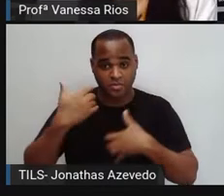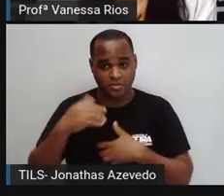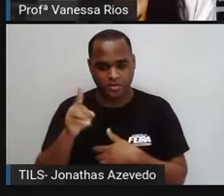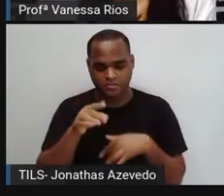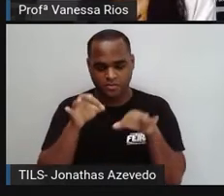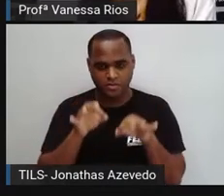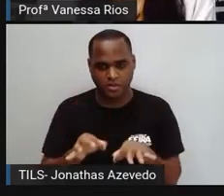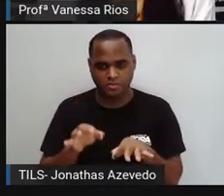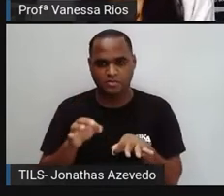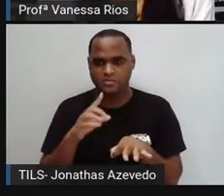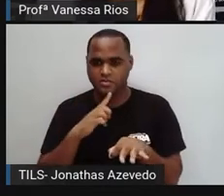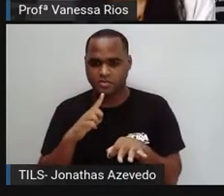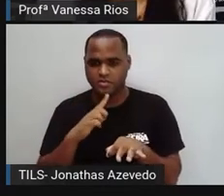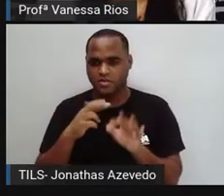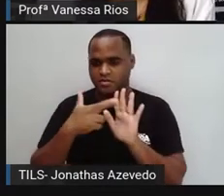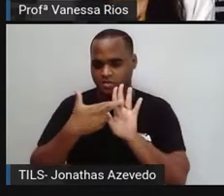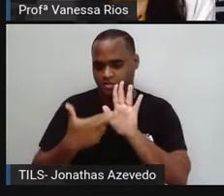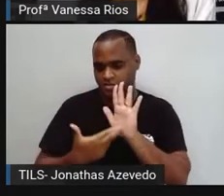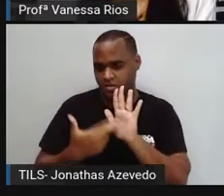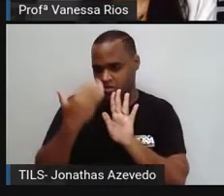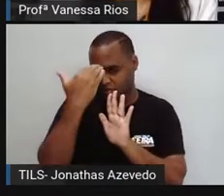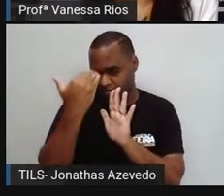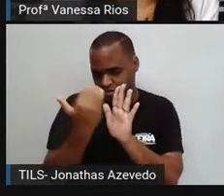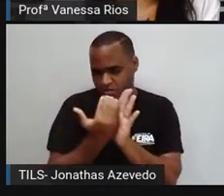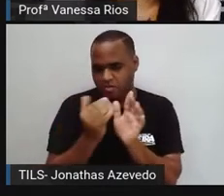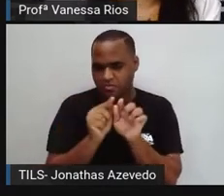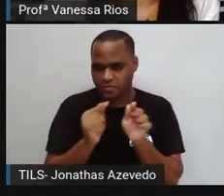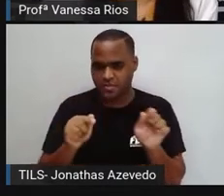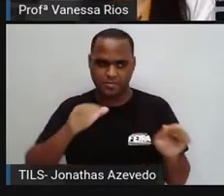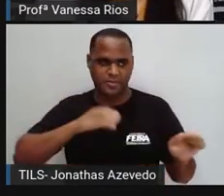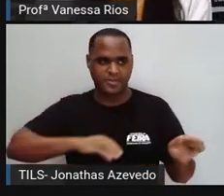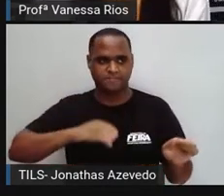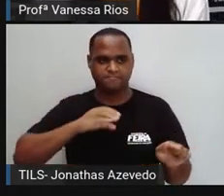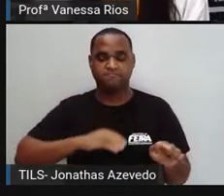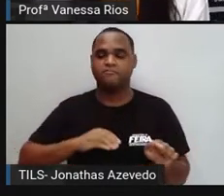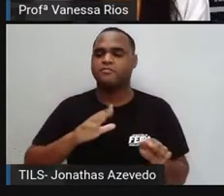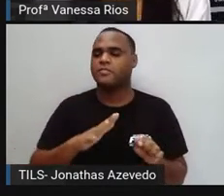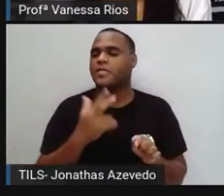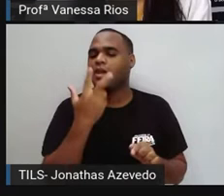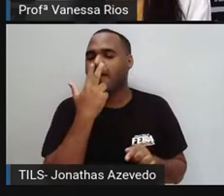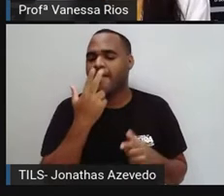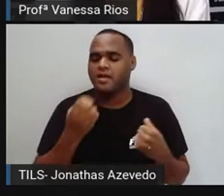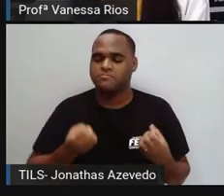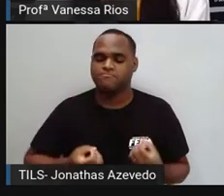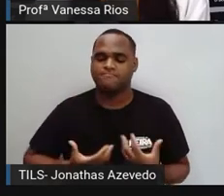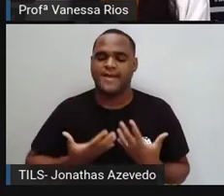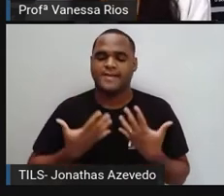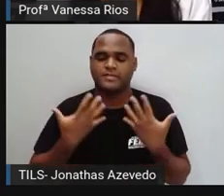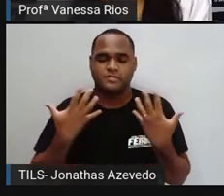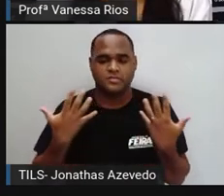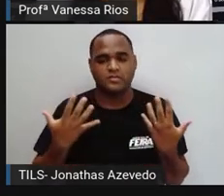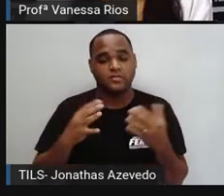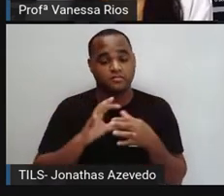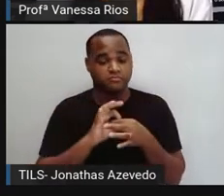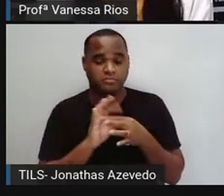correto diante das regras na nossa língua portuguesa. Então, é uma forma mais espontânea, mais livre, mais